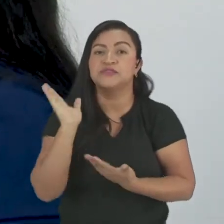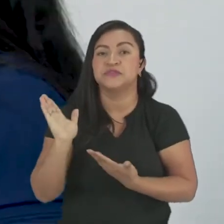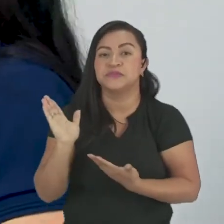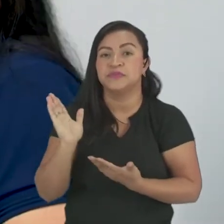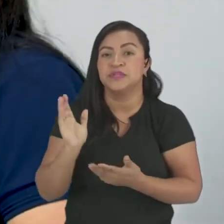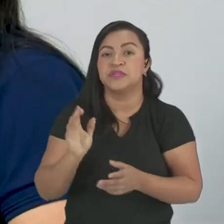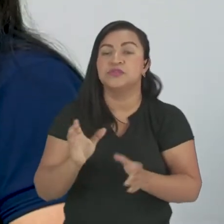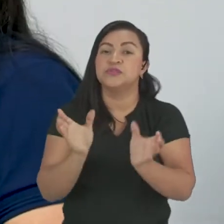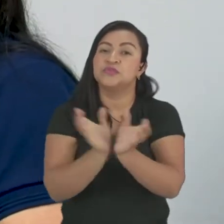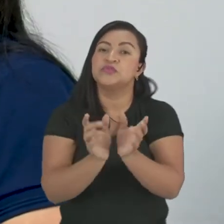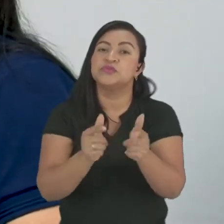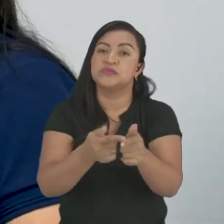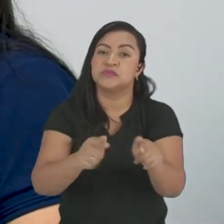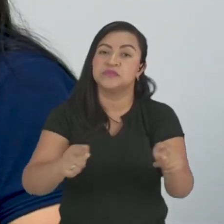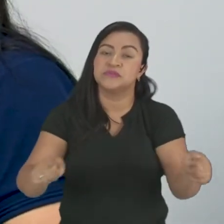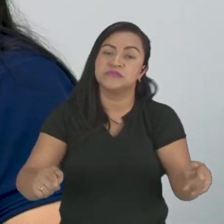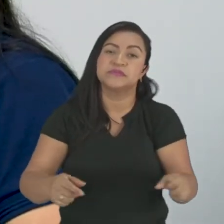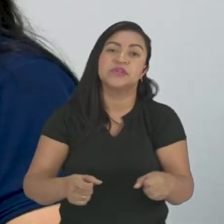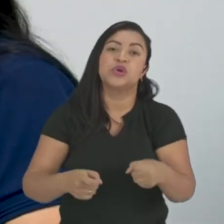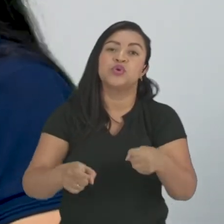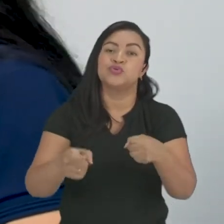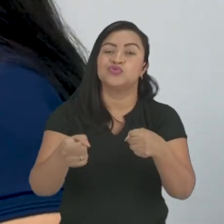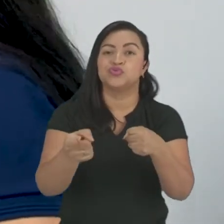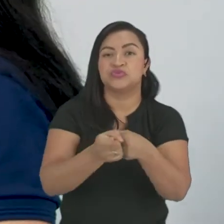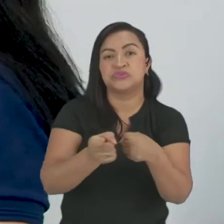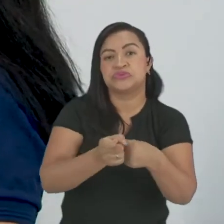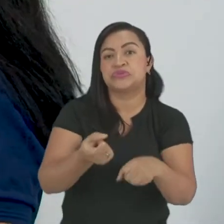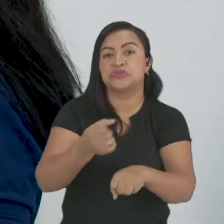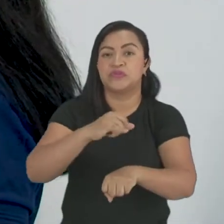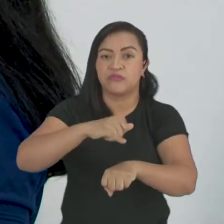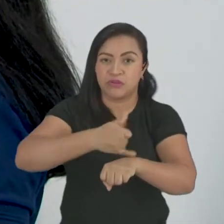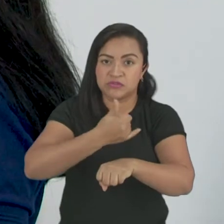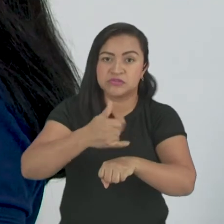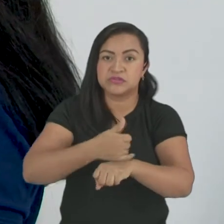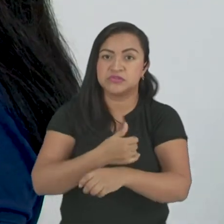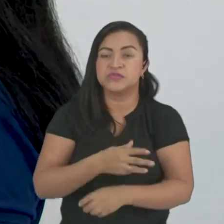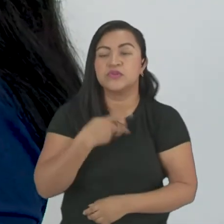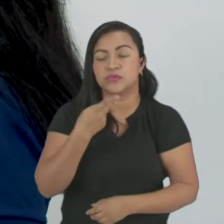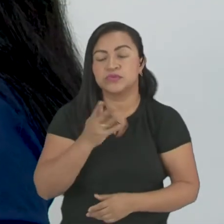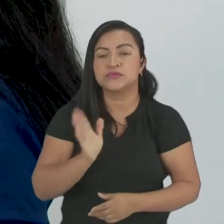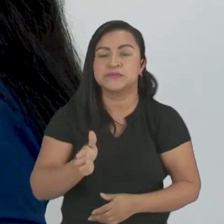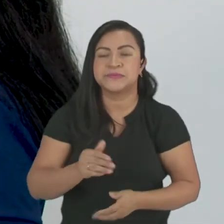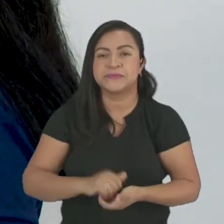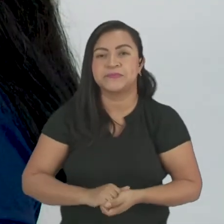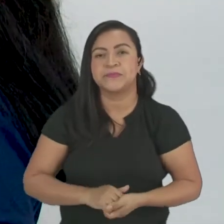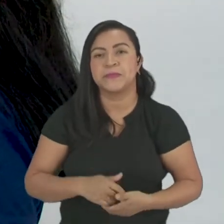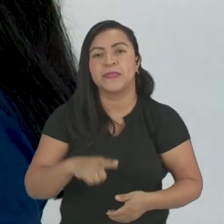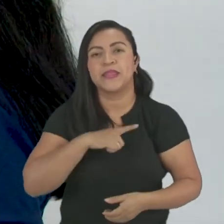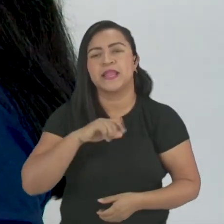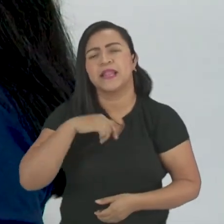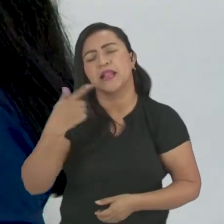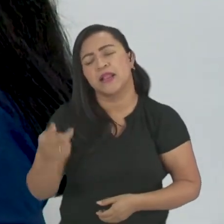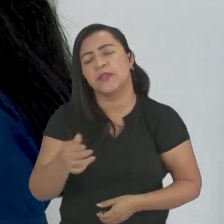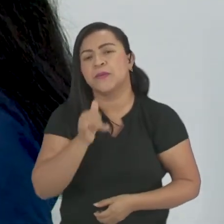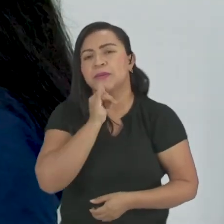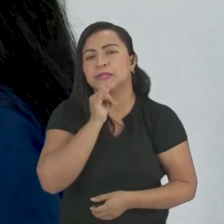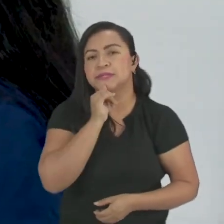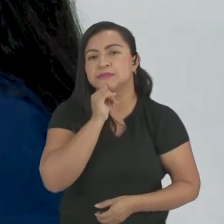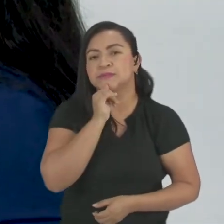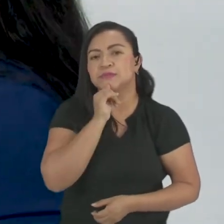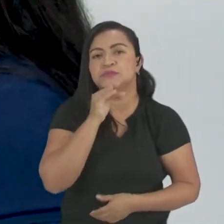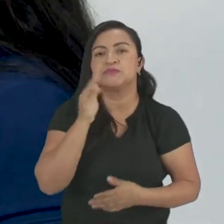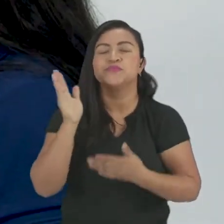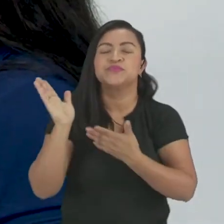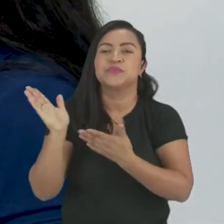climáticas. pode ser substantiva, digestiva, como nós já falamos. Tá bom? E tem outro exemplo aqui, ó. Por exemplo,